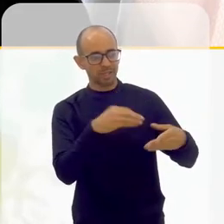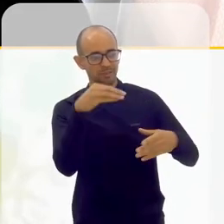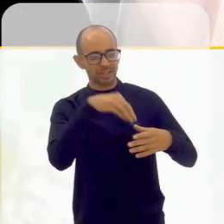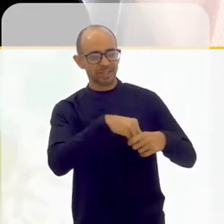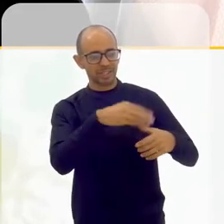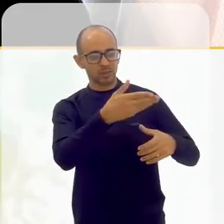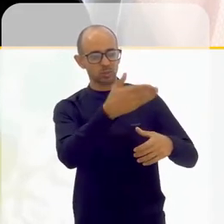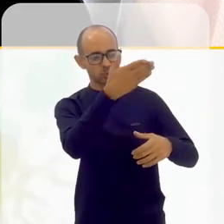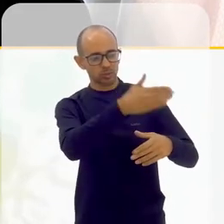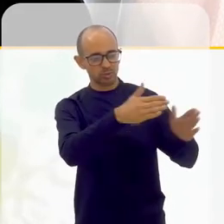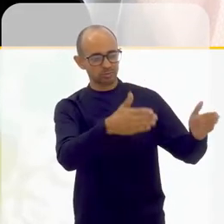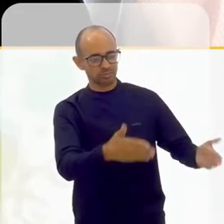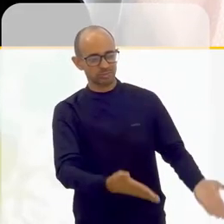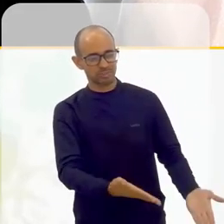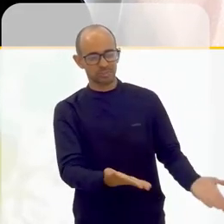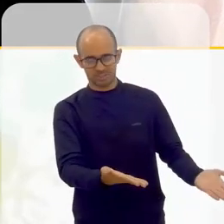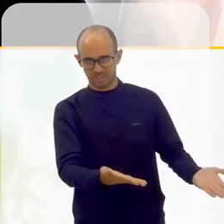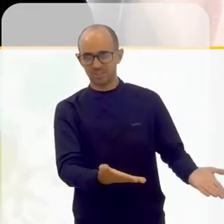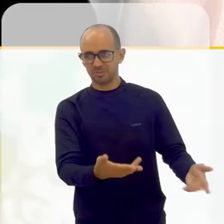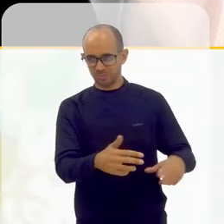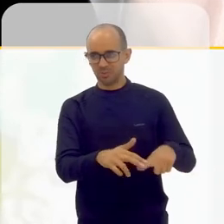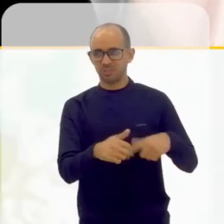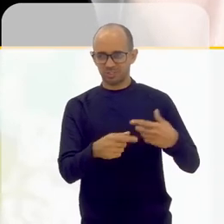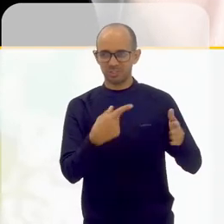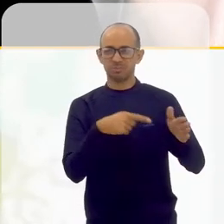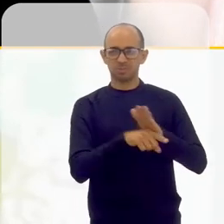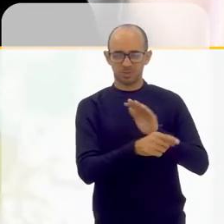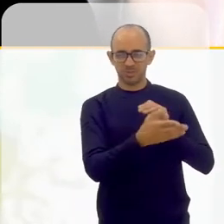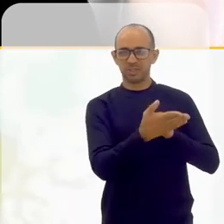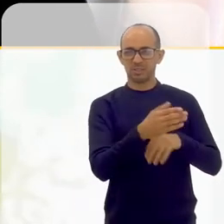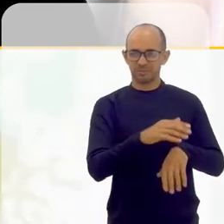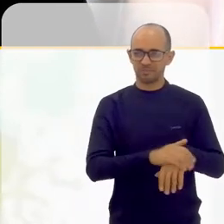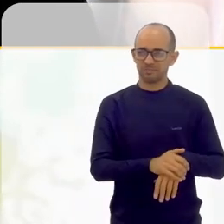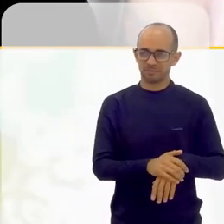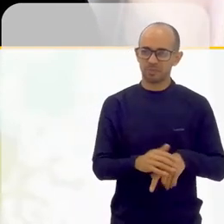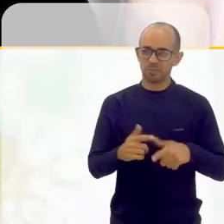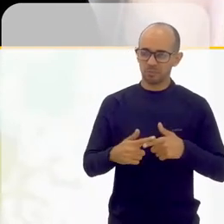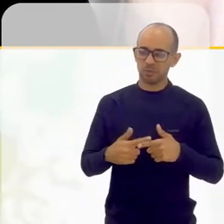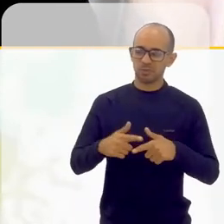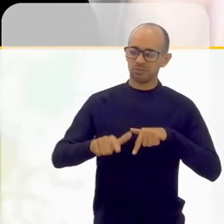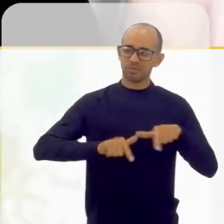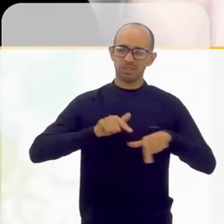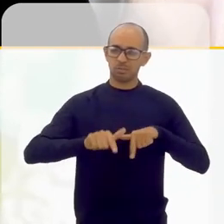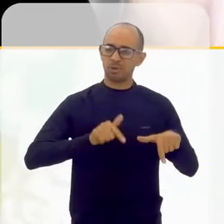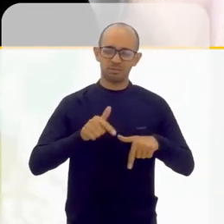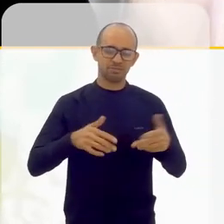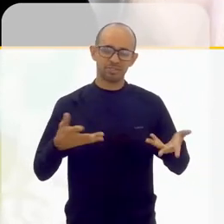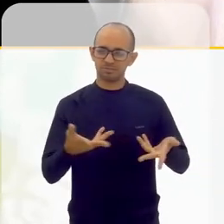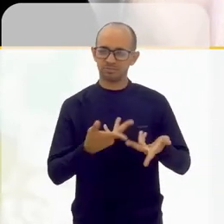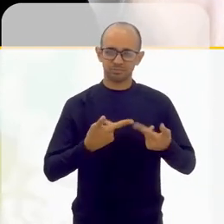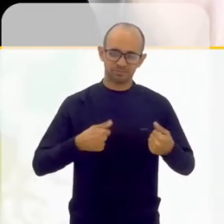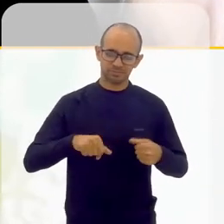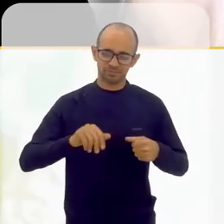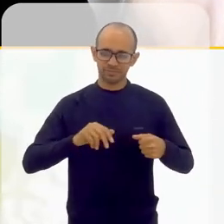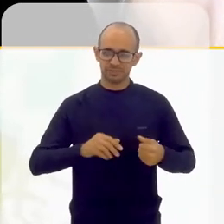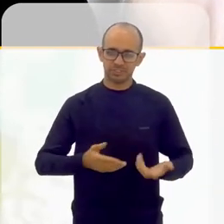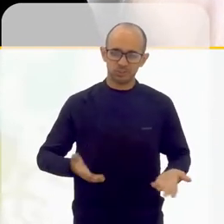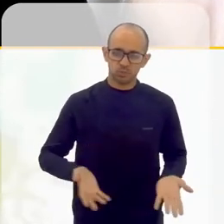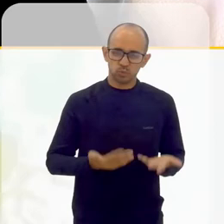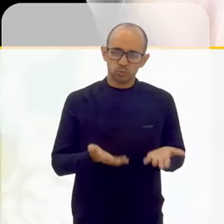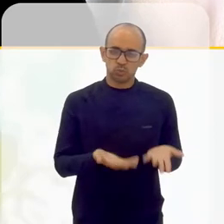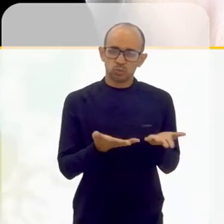dentro, sabe? Então, por isso que eu te fiz essa pergunta, porque eu acho que é um trabalho muito bonito de humanização,